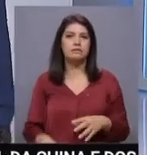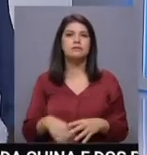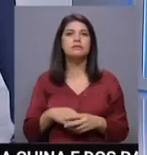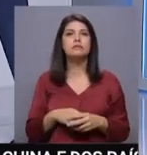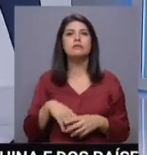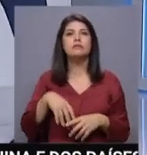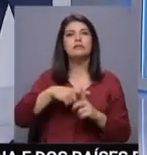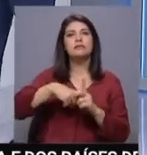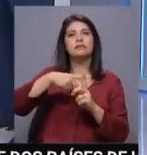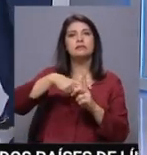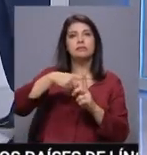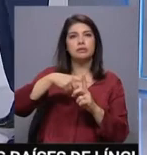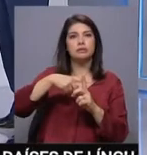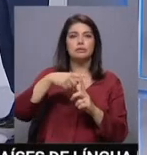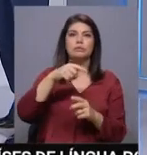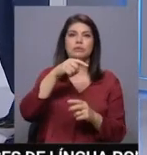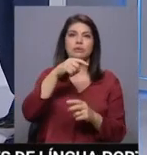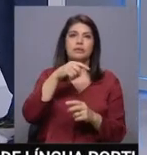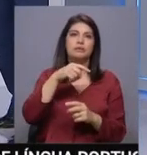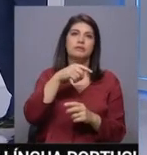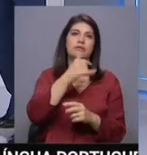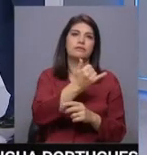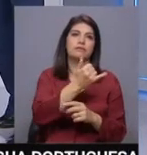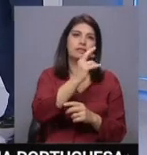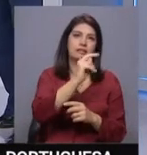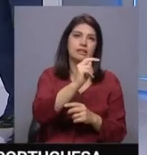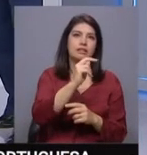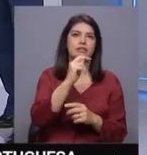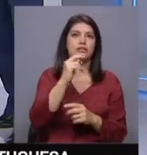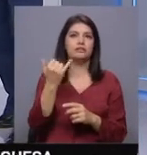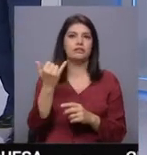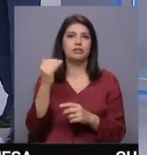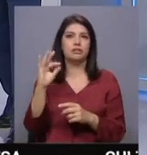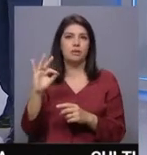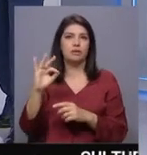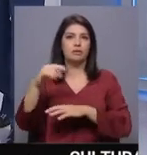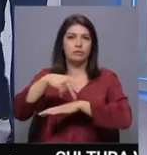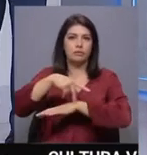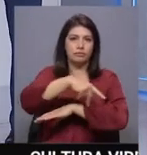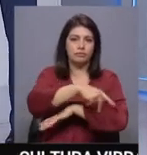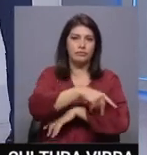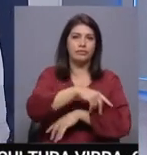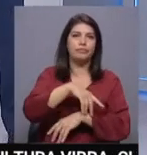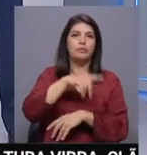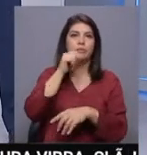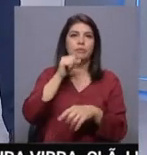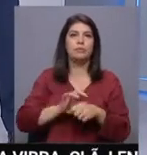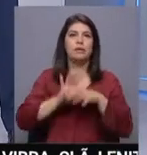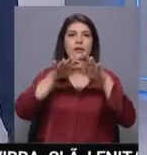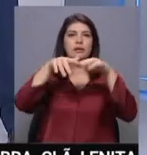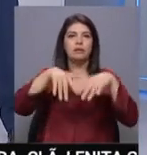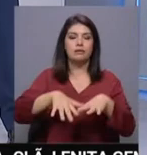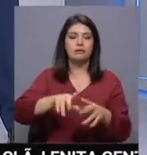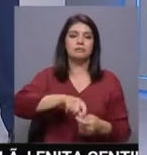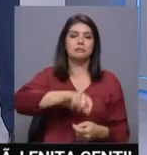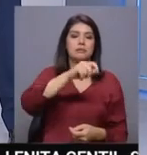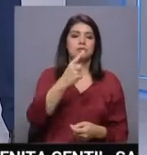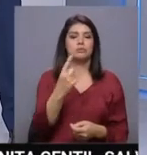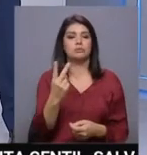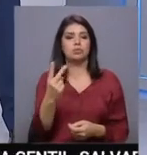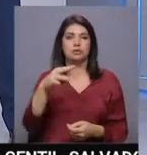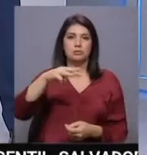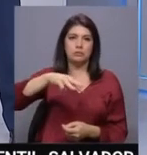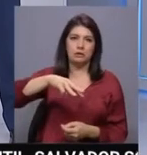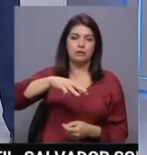variar entre os 23 e os 24 graus de ponta delgada, agitação marítima entre 1 a 2 metros e